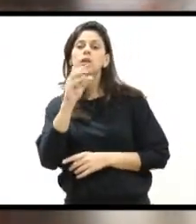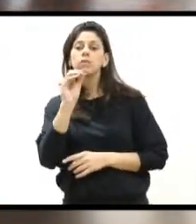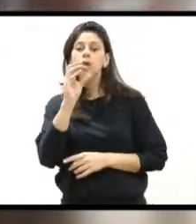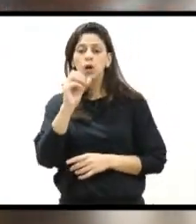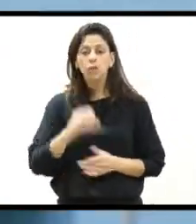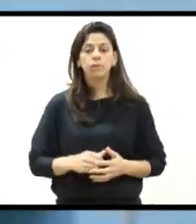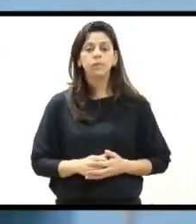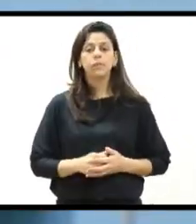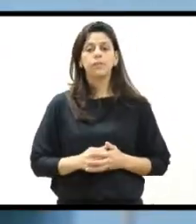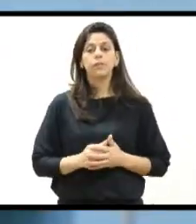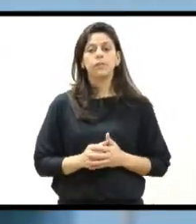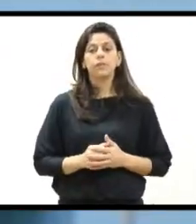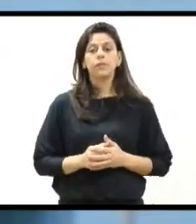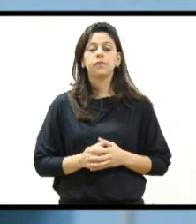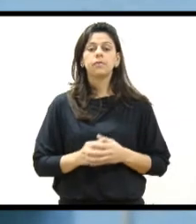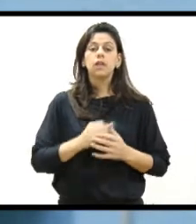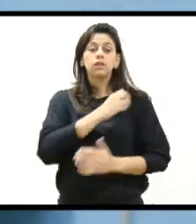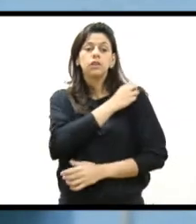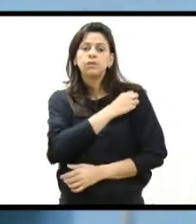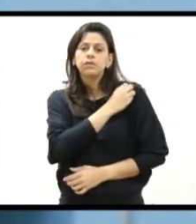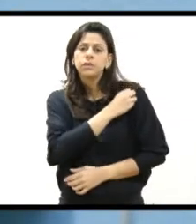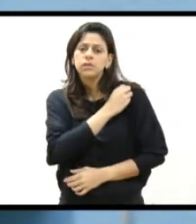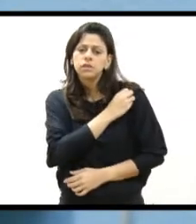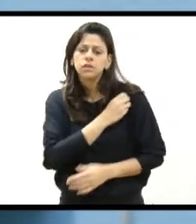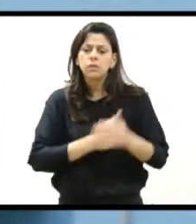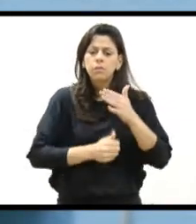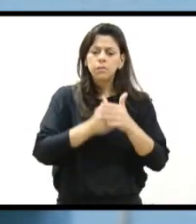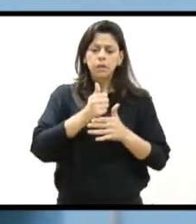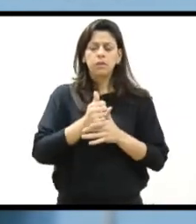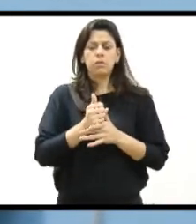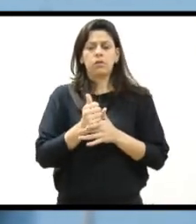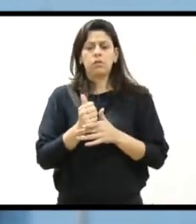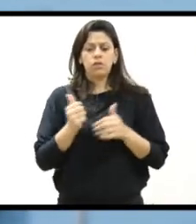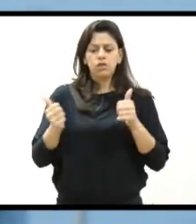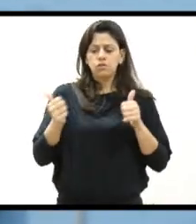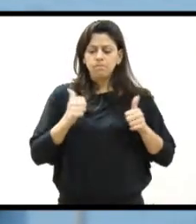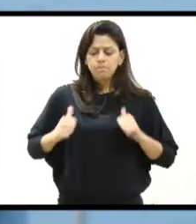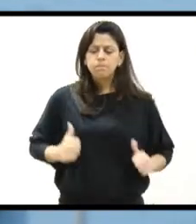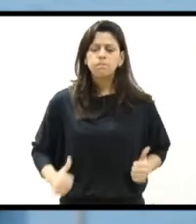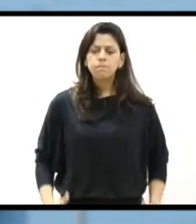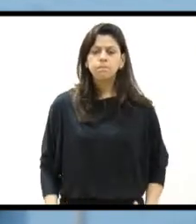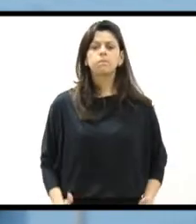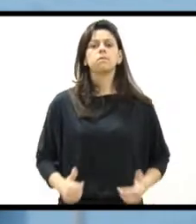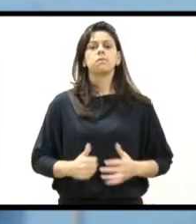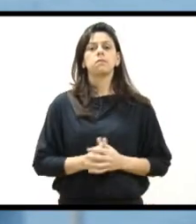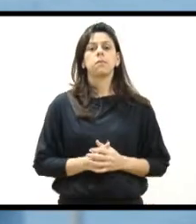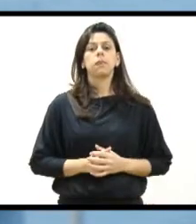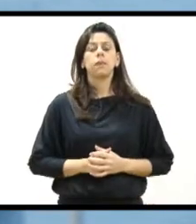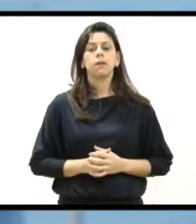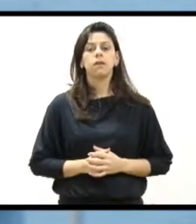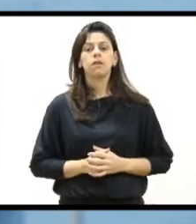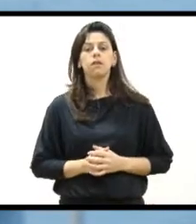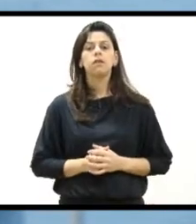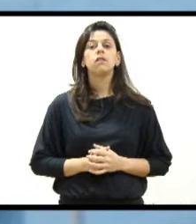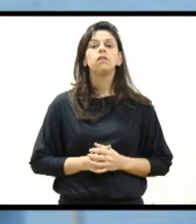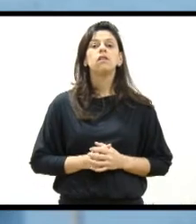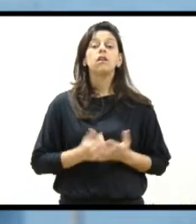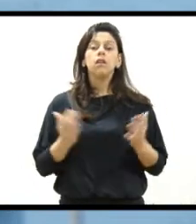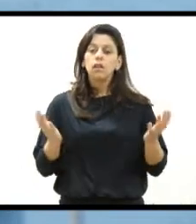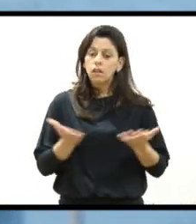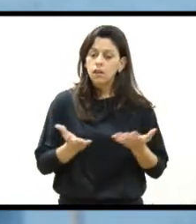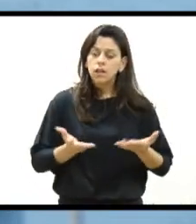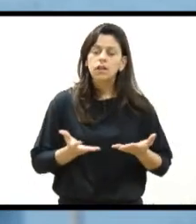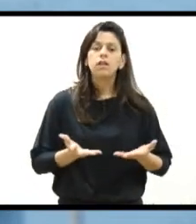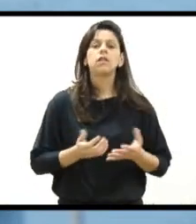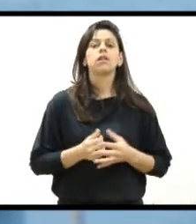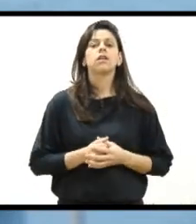Nessa oficina a gente fez um preparamento físico primeiro, abdominal, alongamento, para aquecer o corpo, e agora